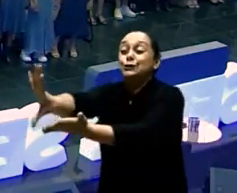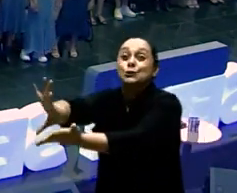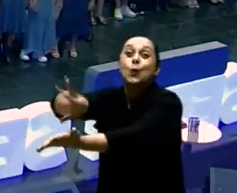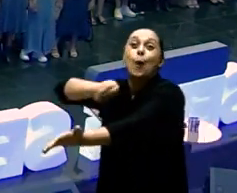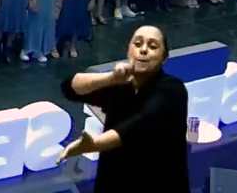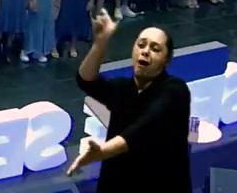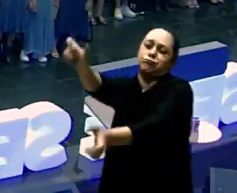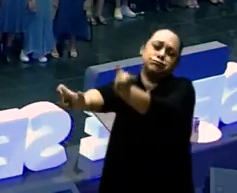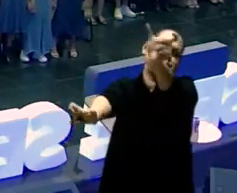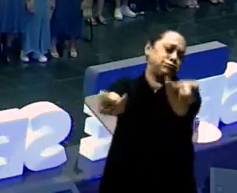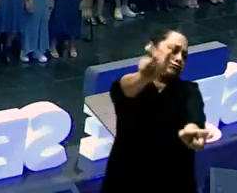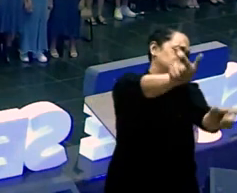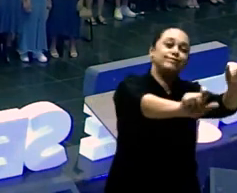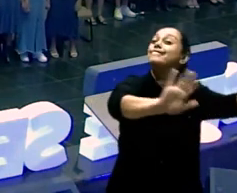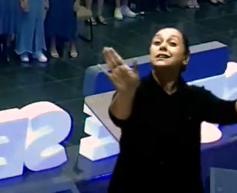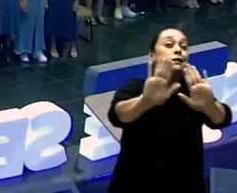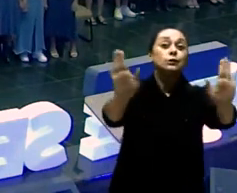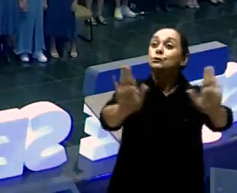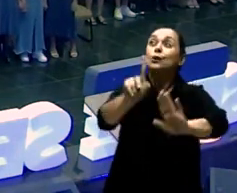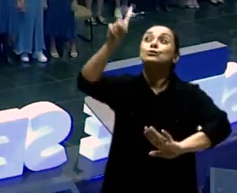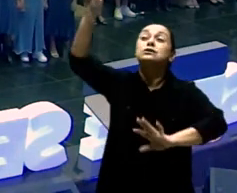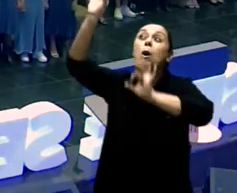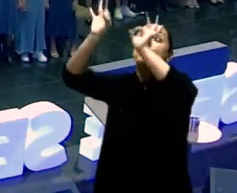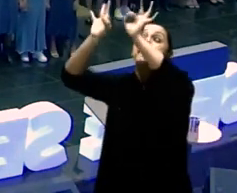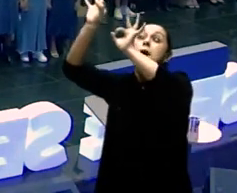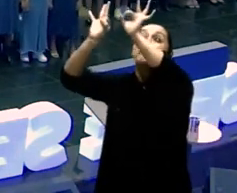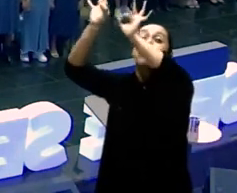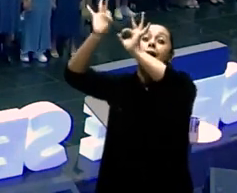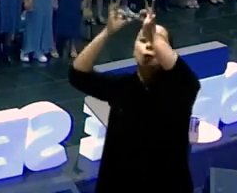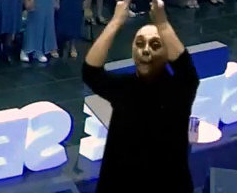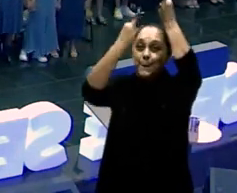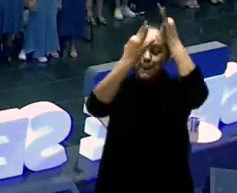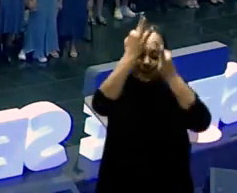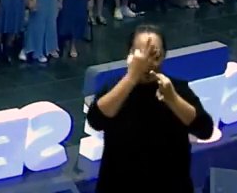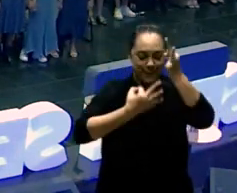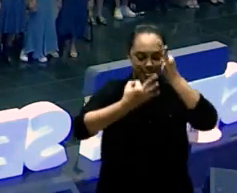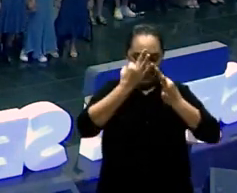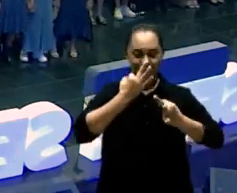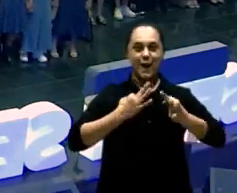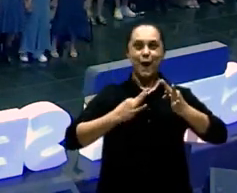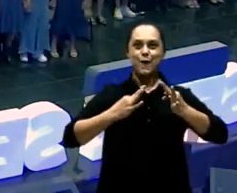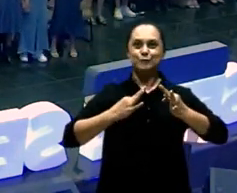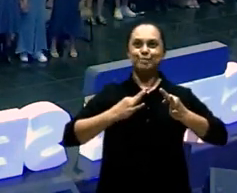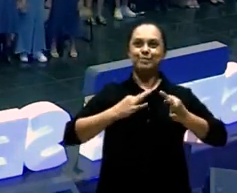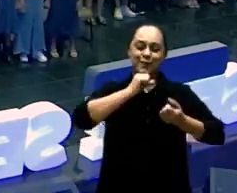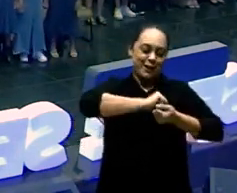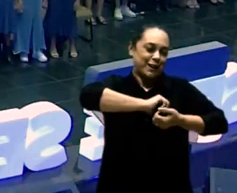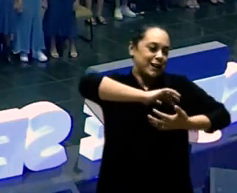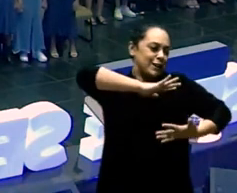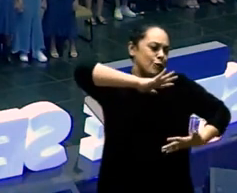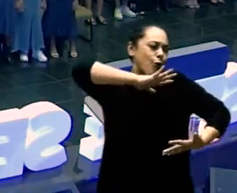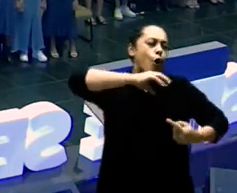Projetou Para você Para você Você é Aquilo que Deus Disse que você É